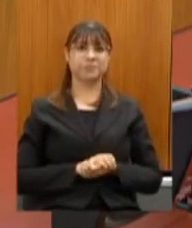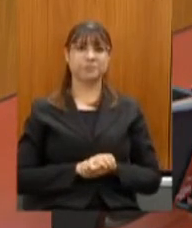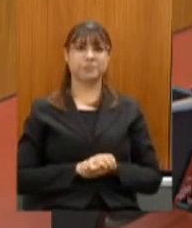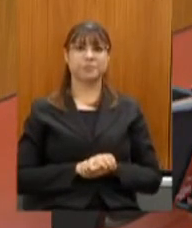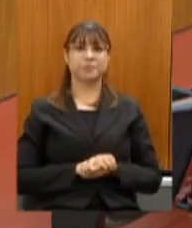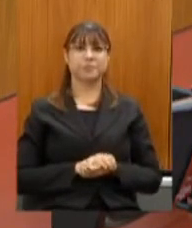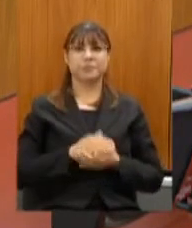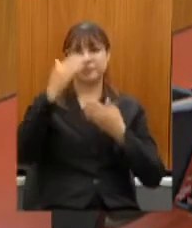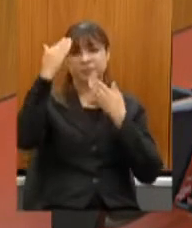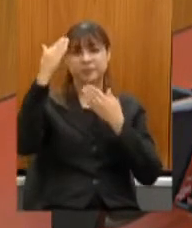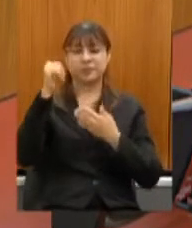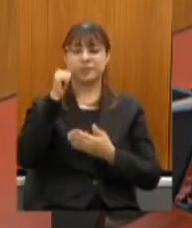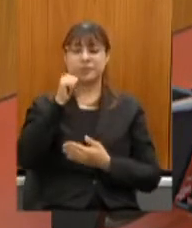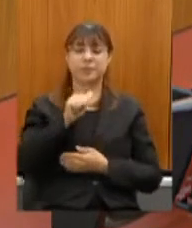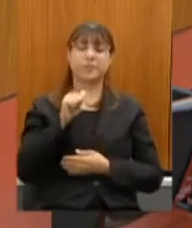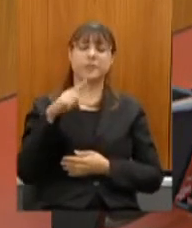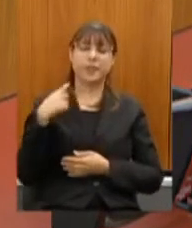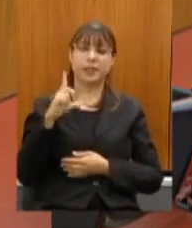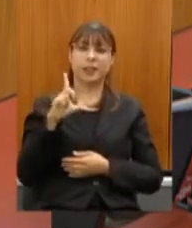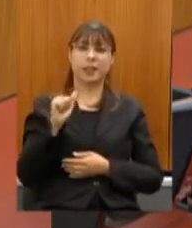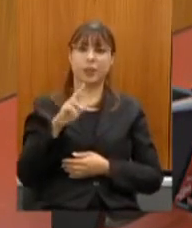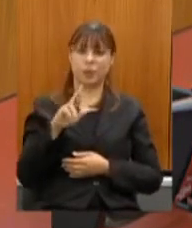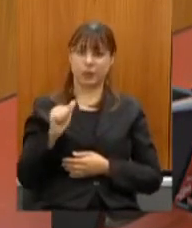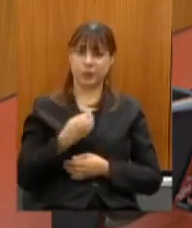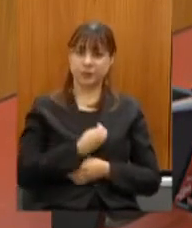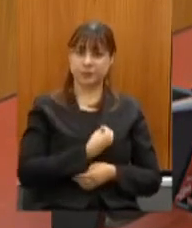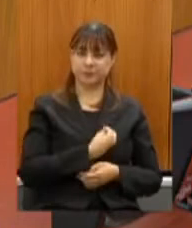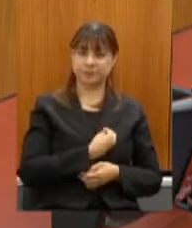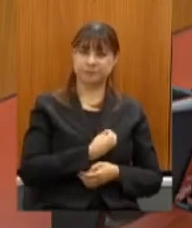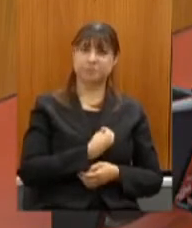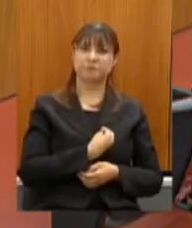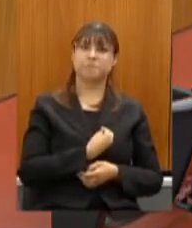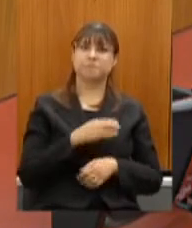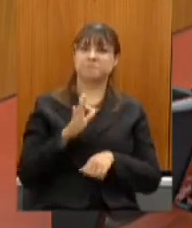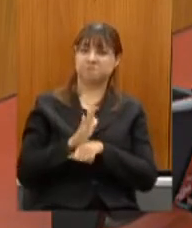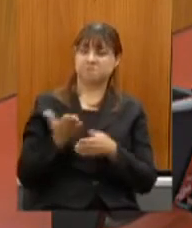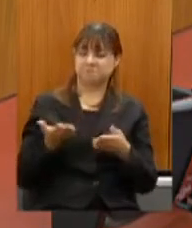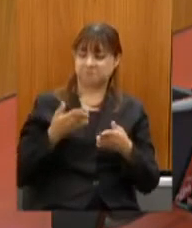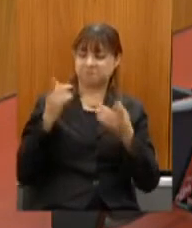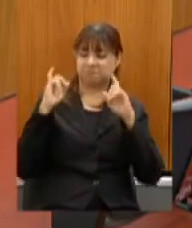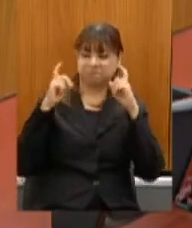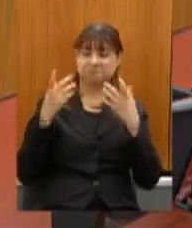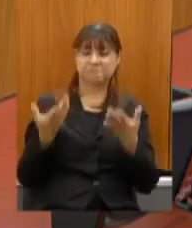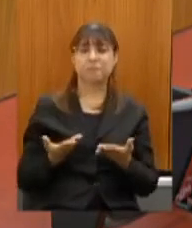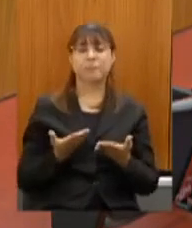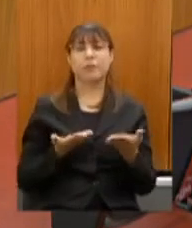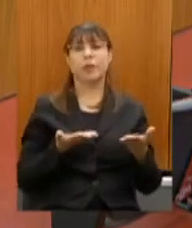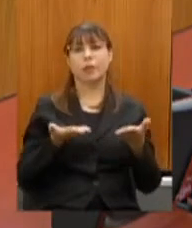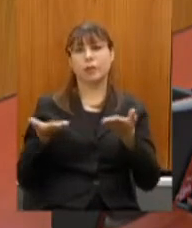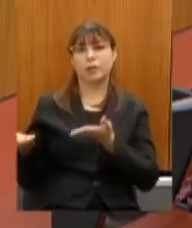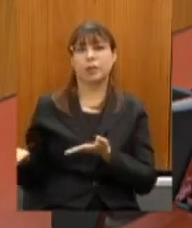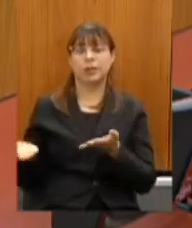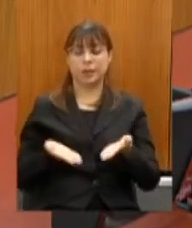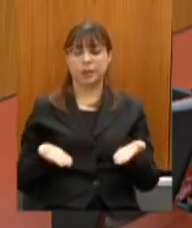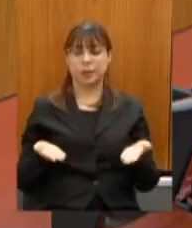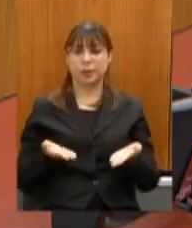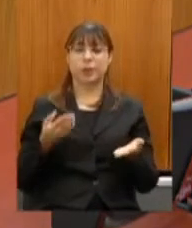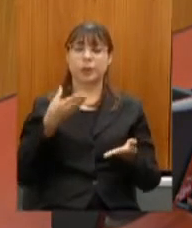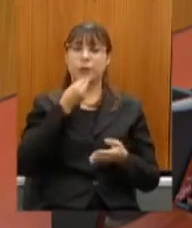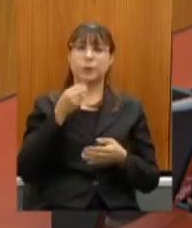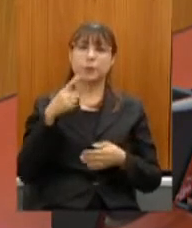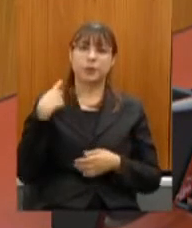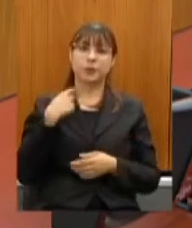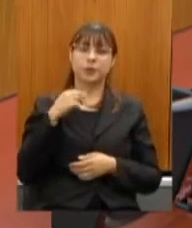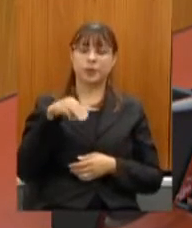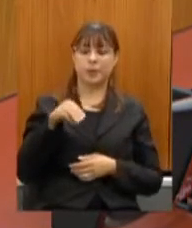agradeço a deputada Laura Serrano pela sua participação contribuição e neste momento passa a palavra ao deputado